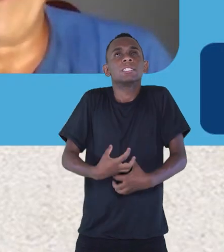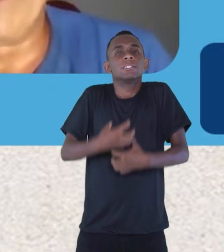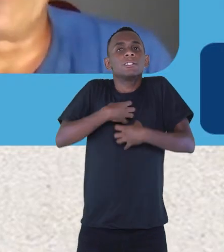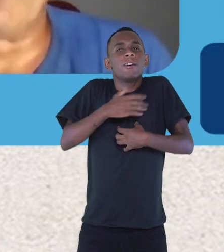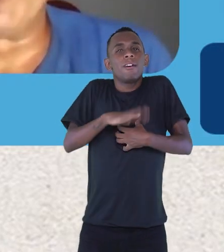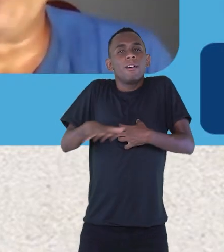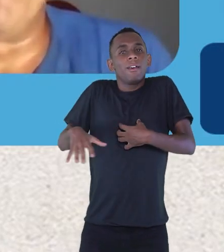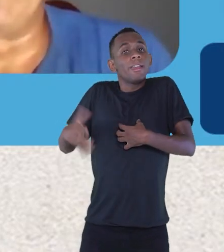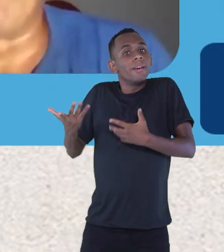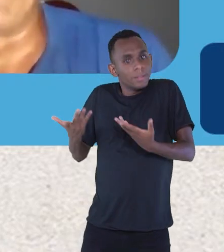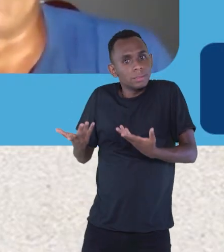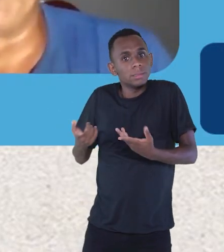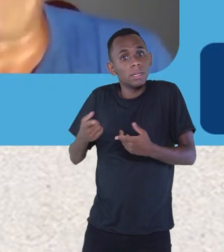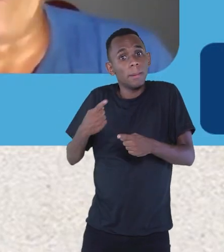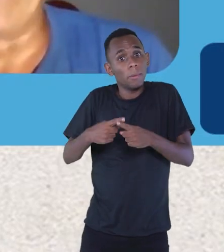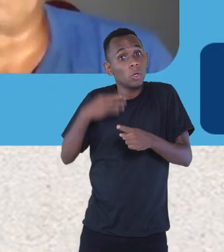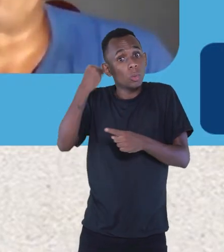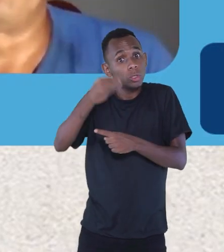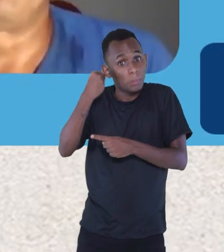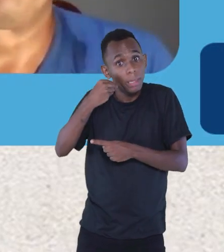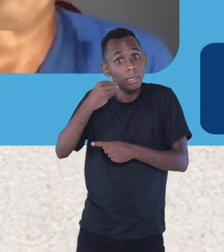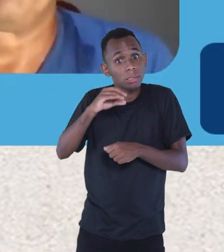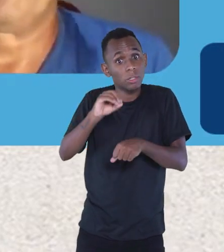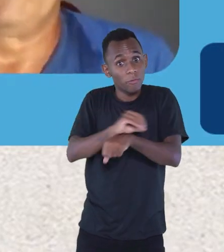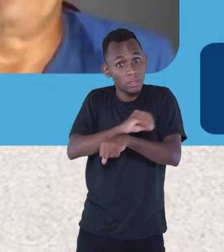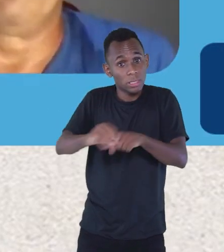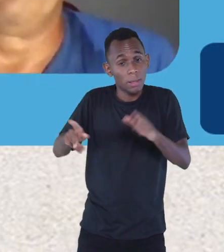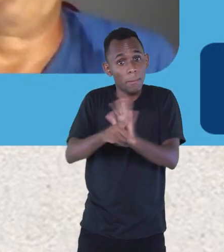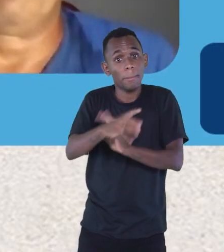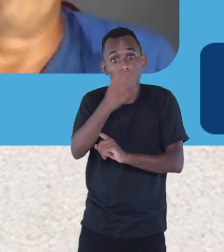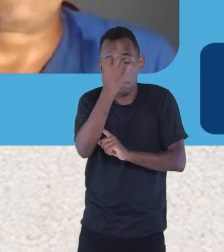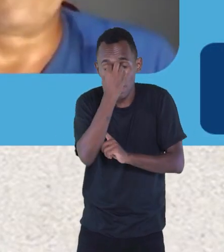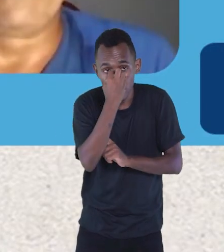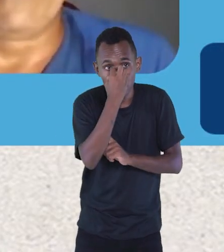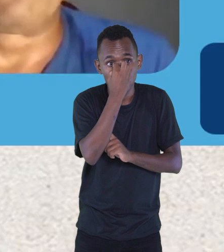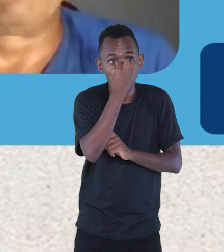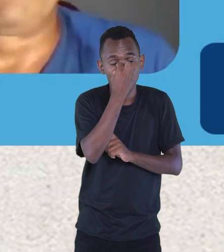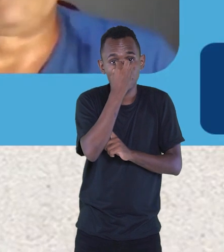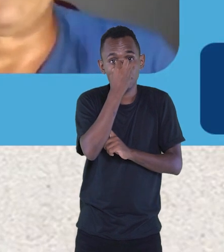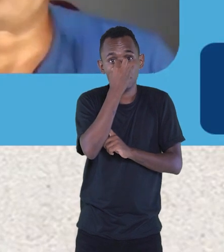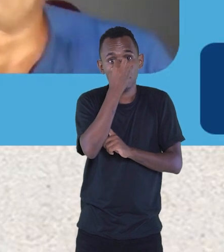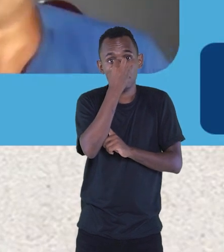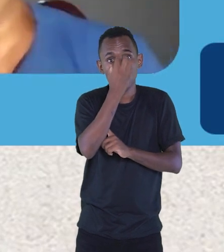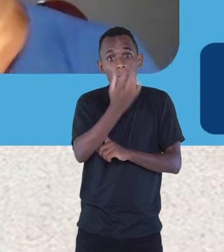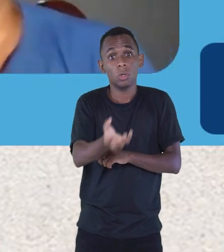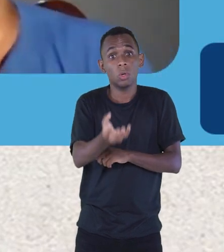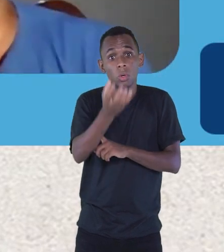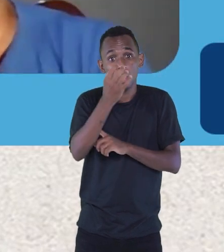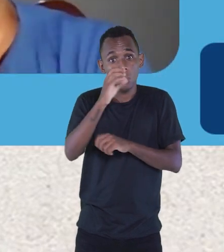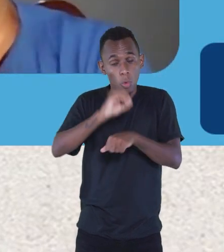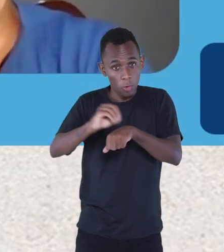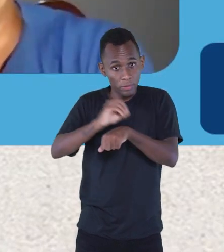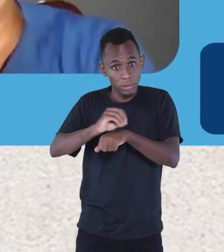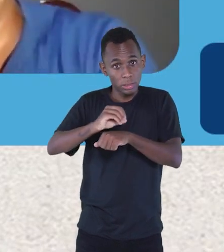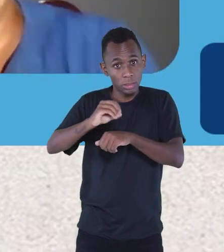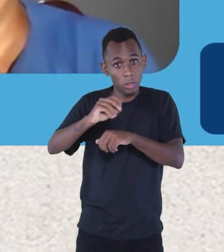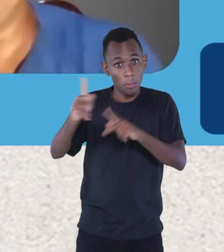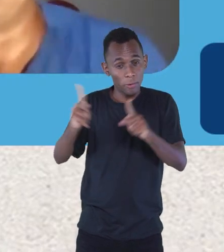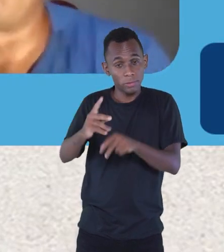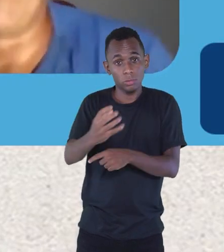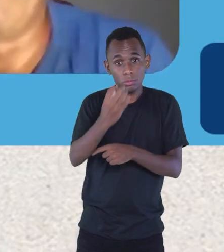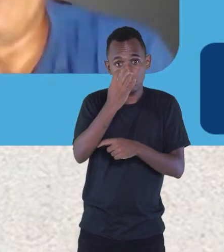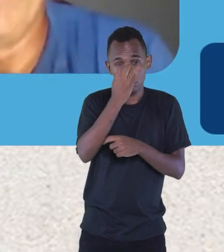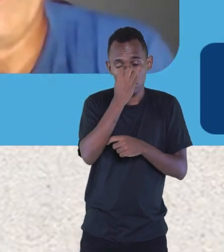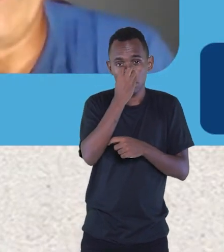nasce numa experiência que eu tive numa oficina de palhaço. E o oficineiro, um grande oficineiro, o Alain Vinhou, o livro é